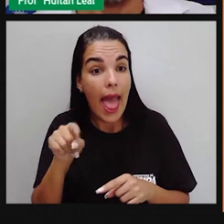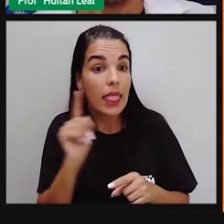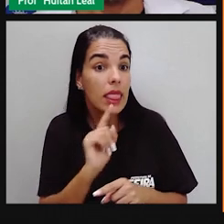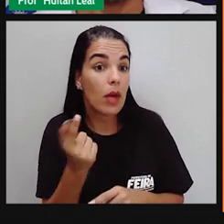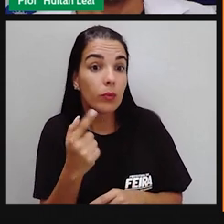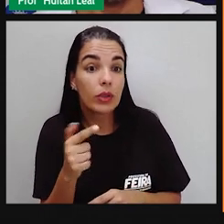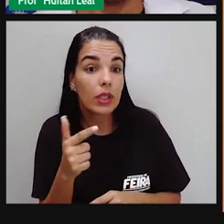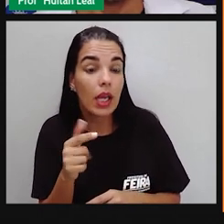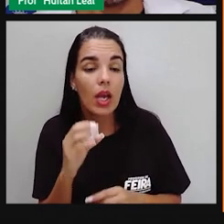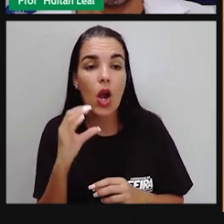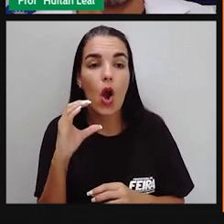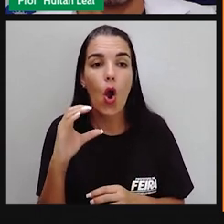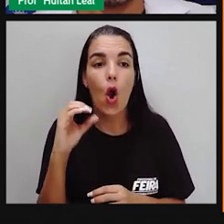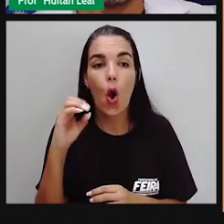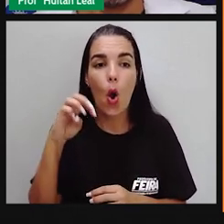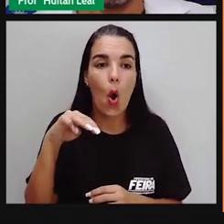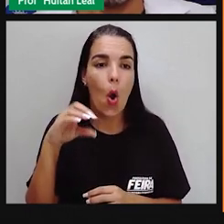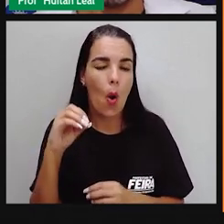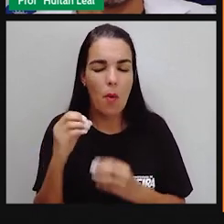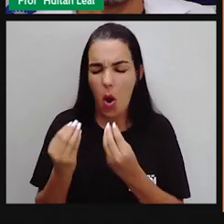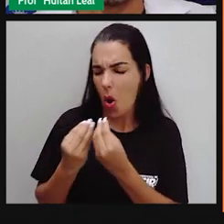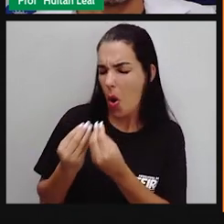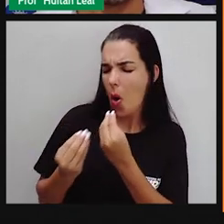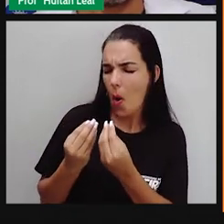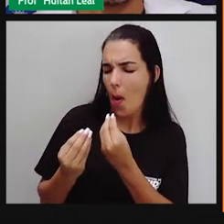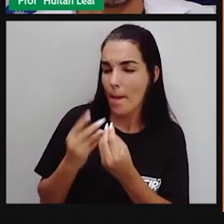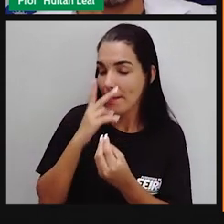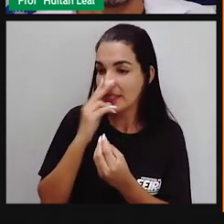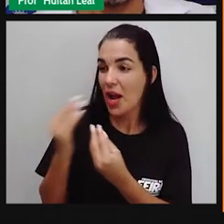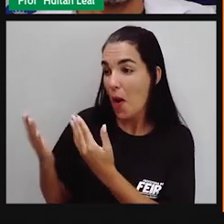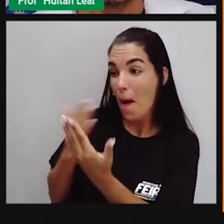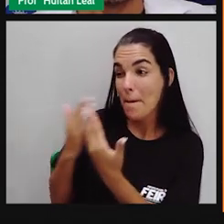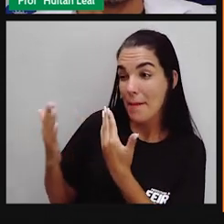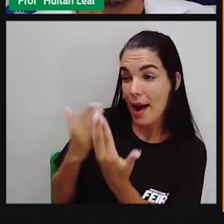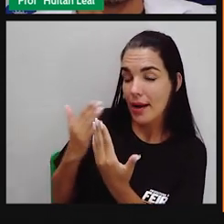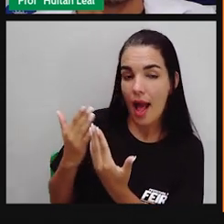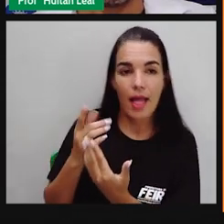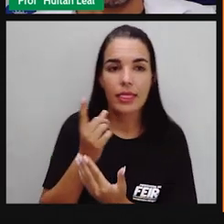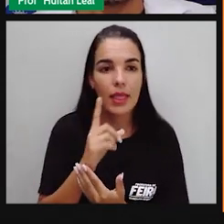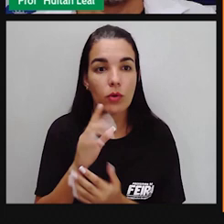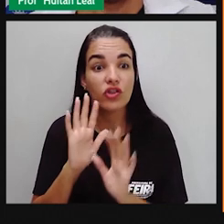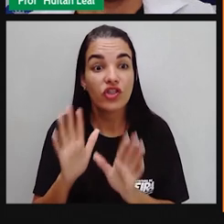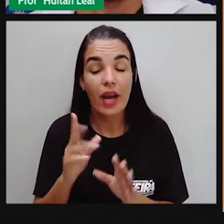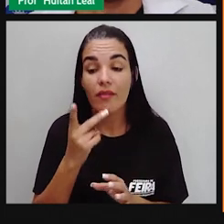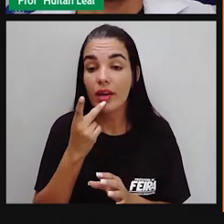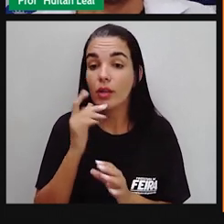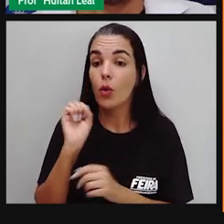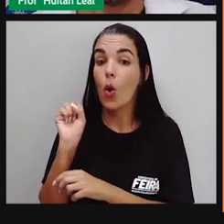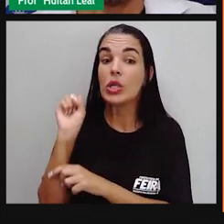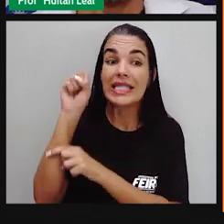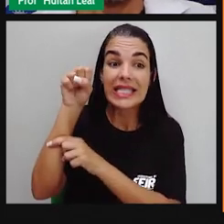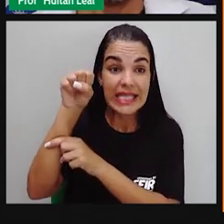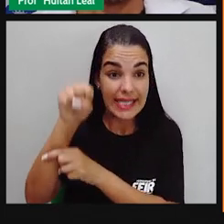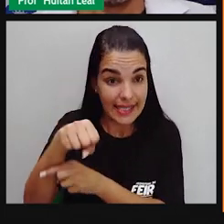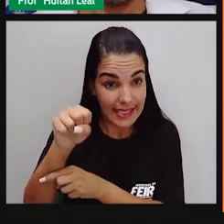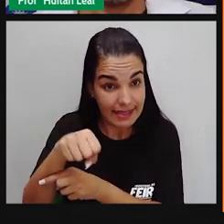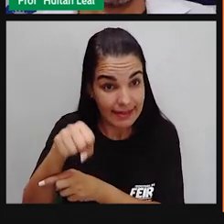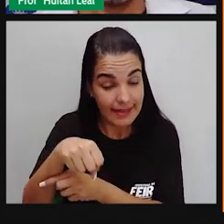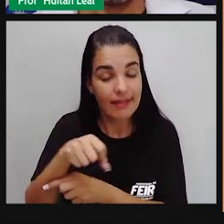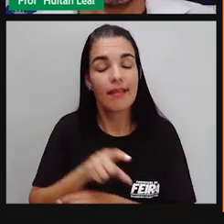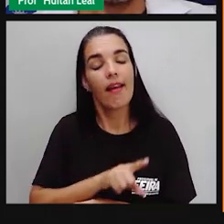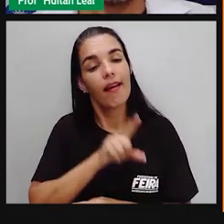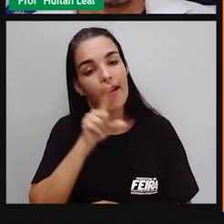um leão ou que nem um leão ou qualquer outra expressão que traga a ideia de comparação. Na